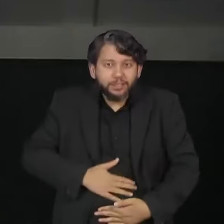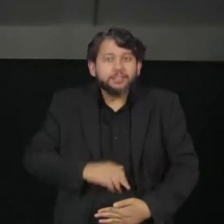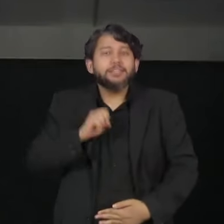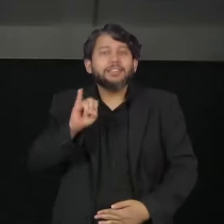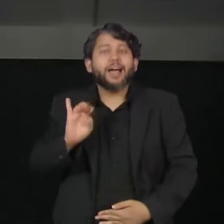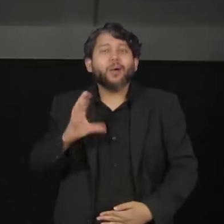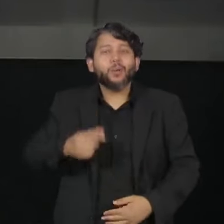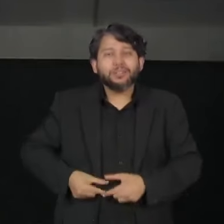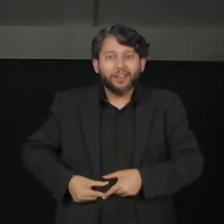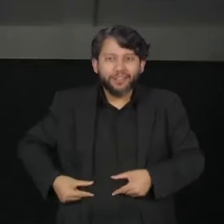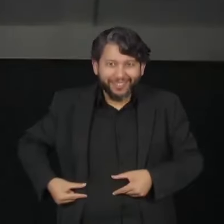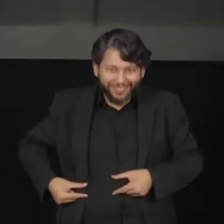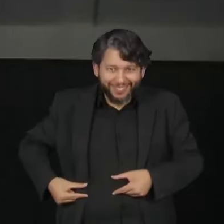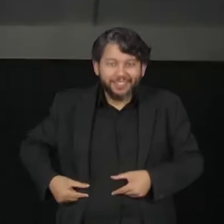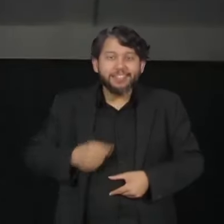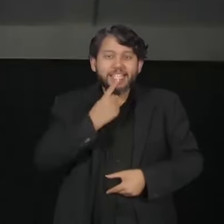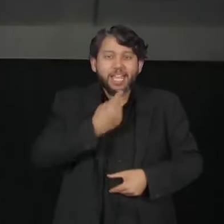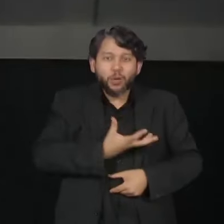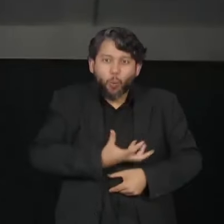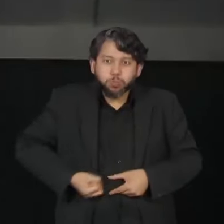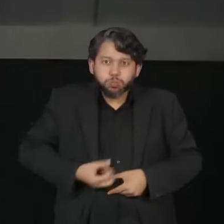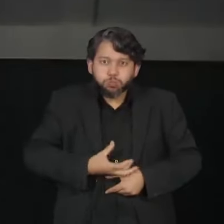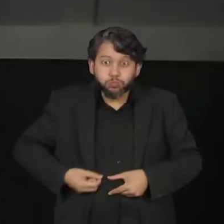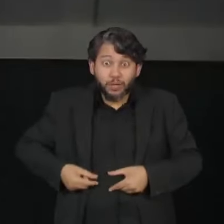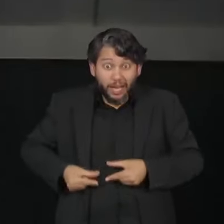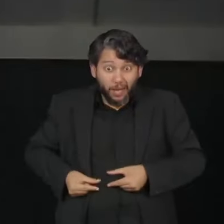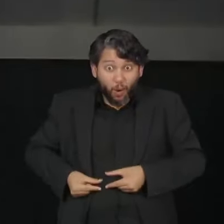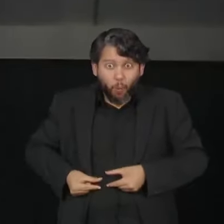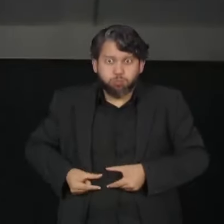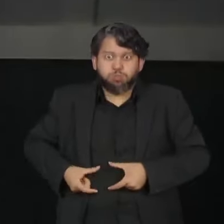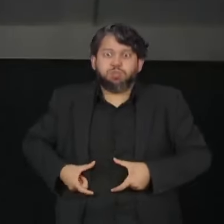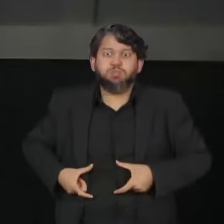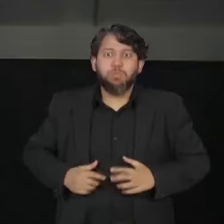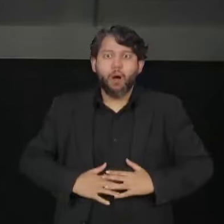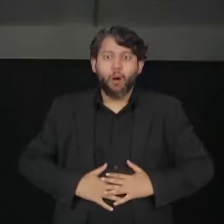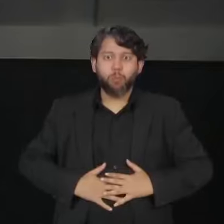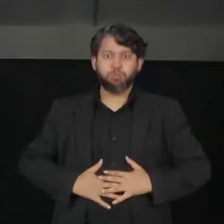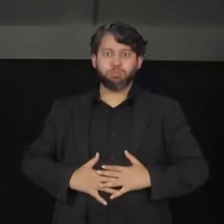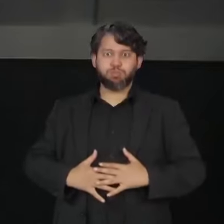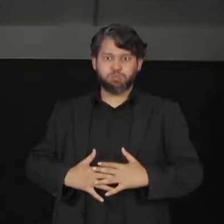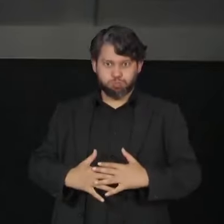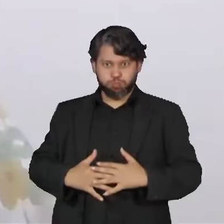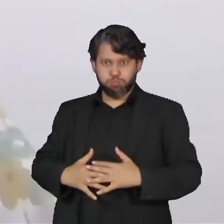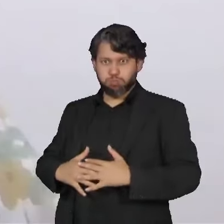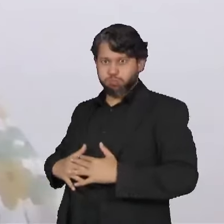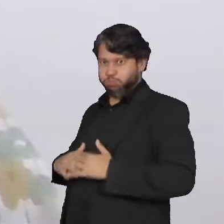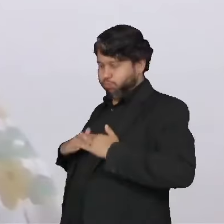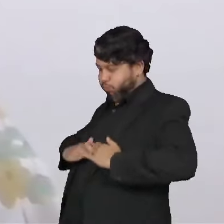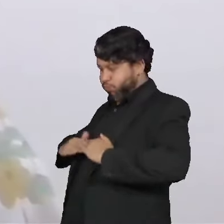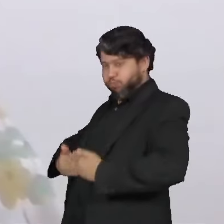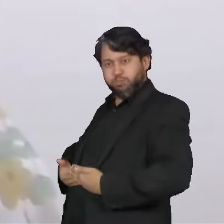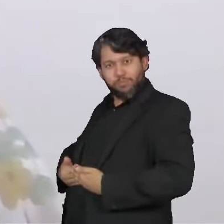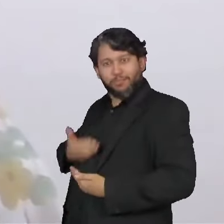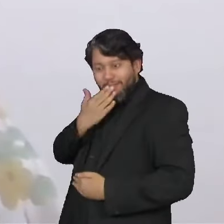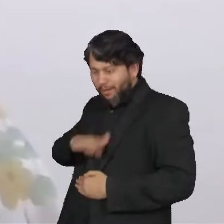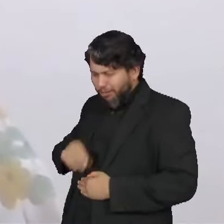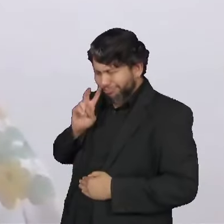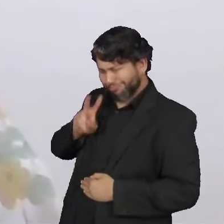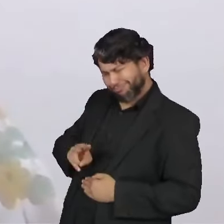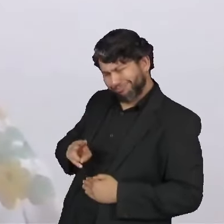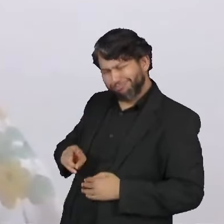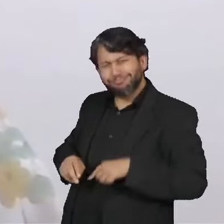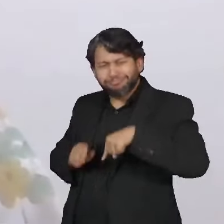sequestro que eu comentei, o baço, ele aumenta dentro da barriga e a barriga fica mais inchada. Também, conforme a criança vai